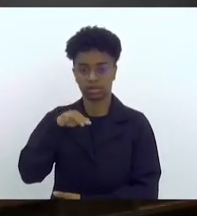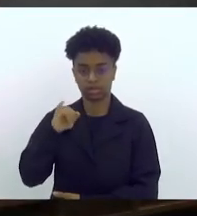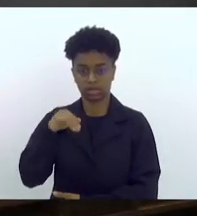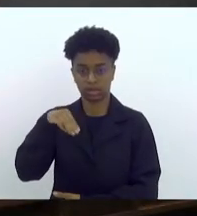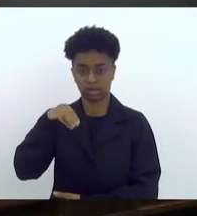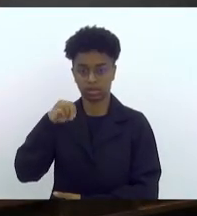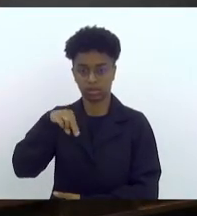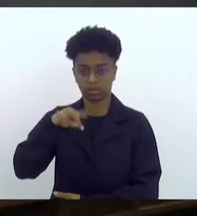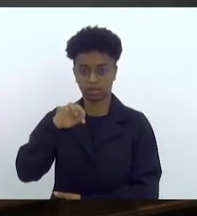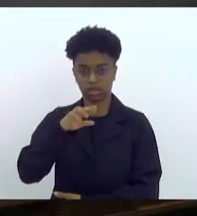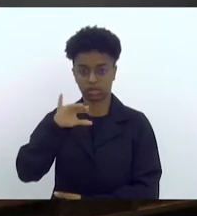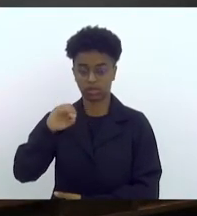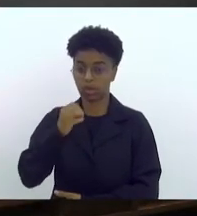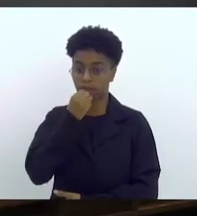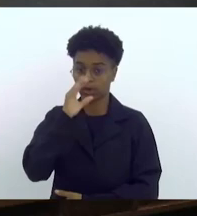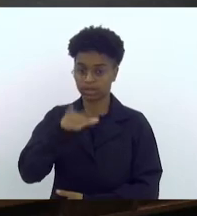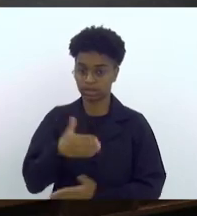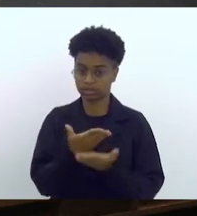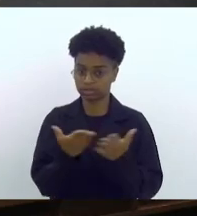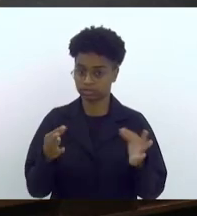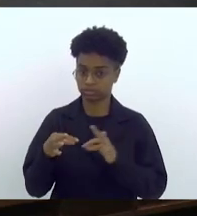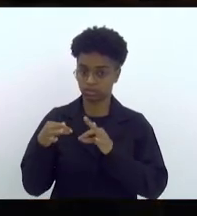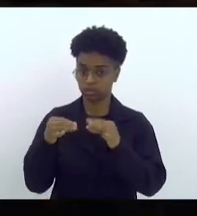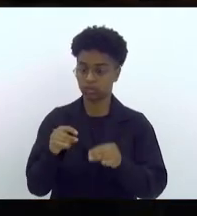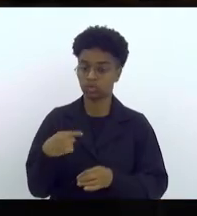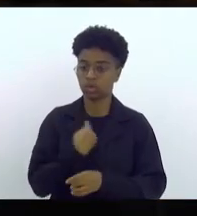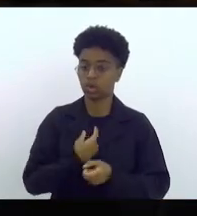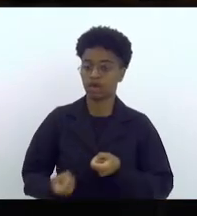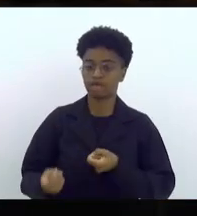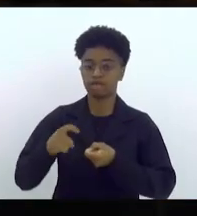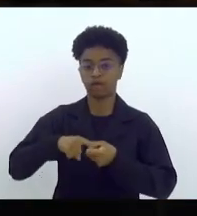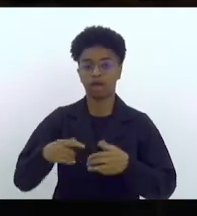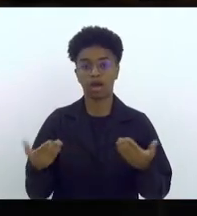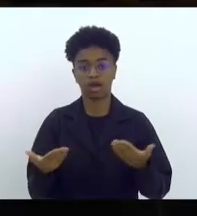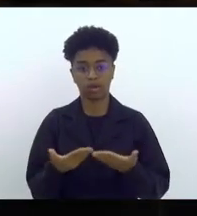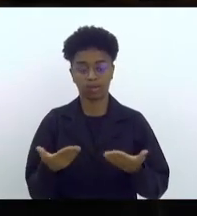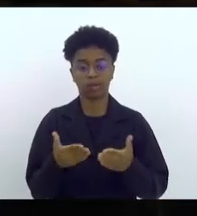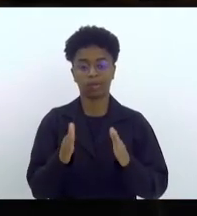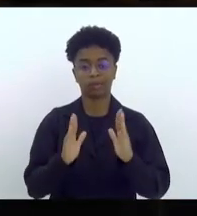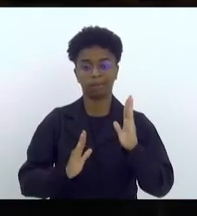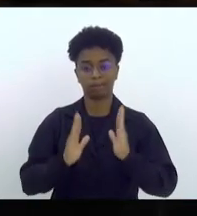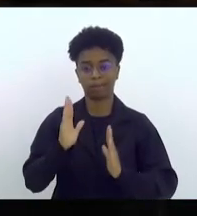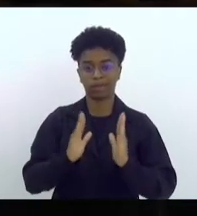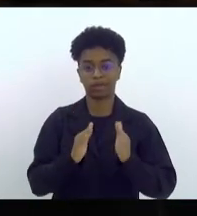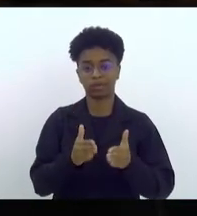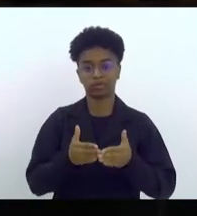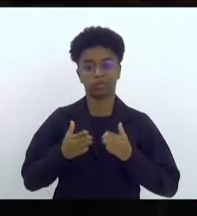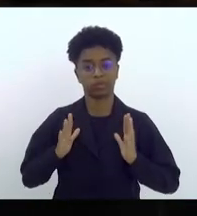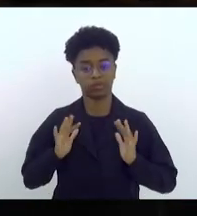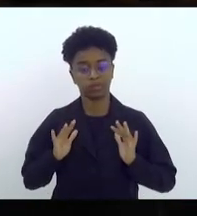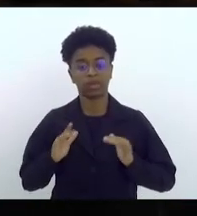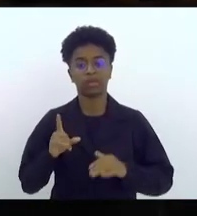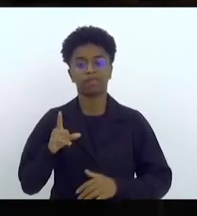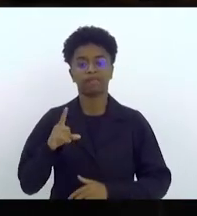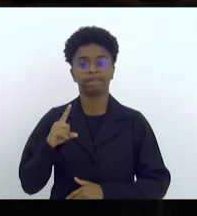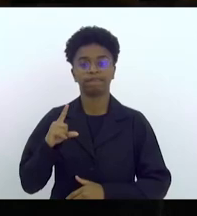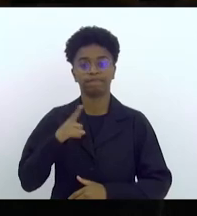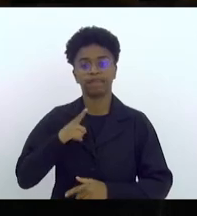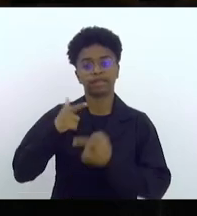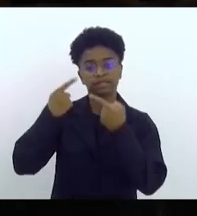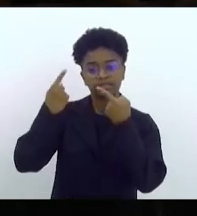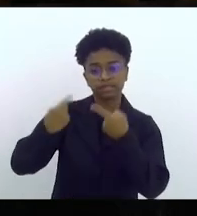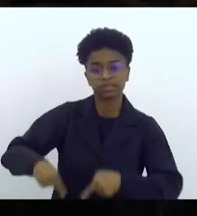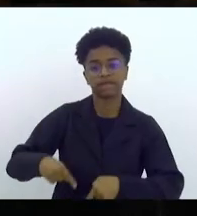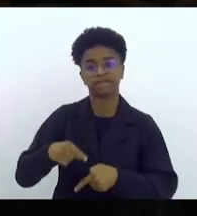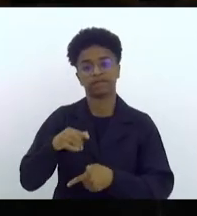Boa tarde a todas e todas. Voltamos de mais um recesso legislativo com enormes desafios